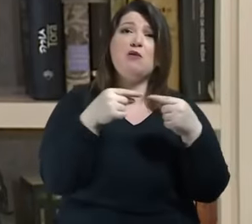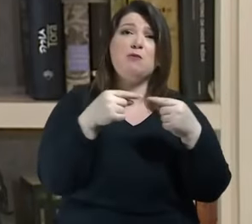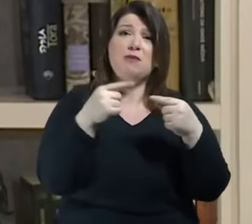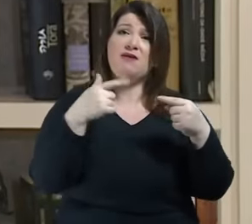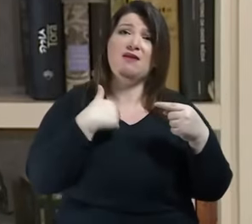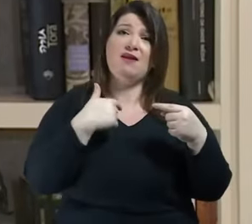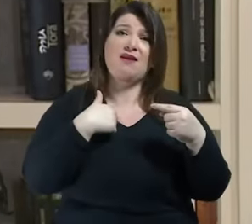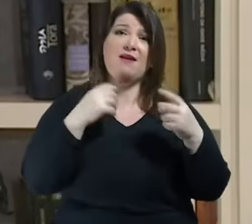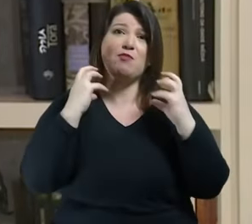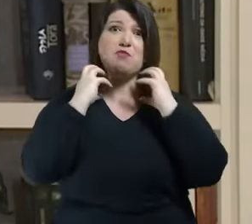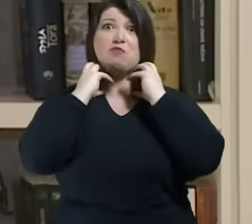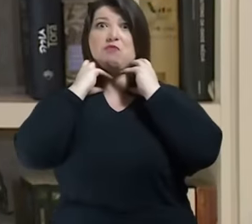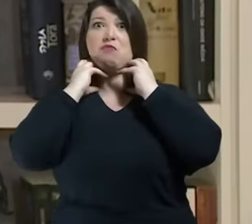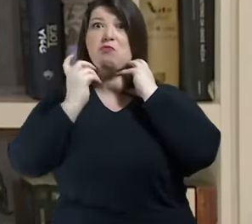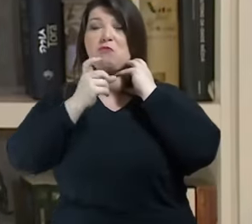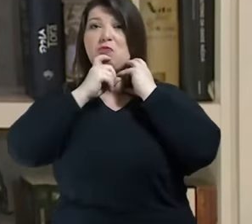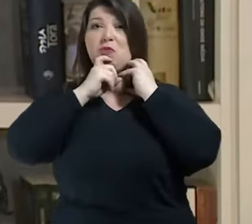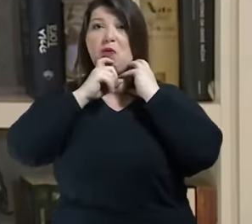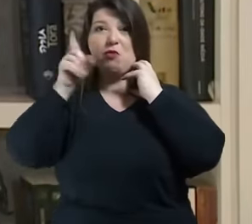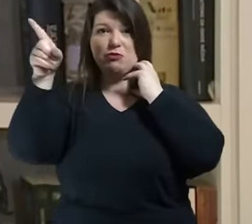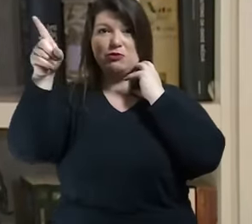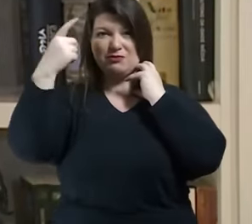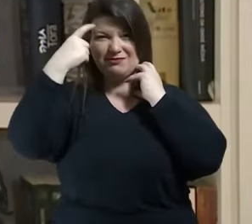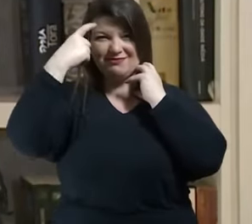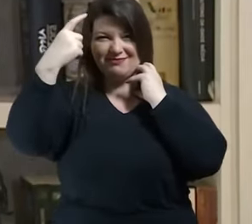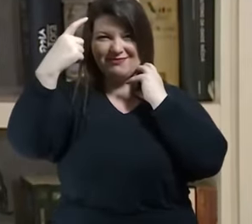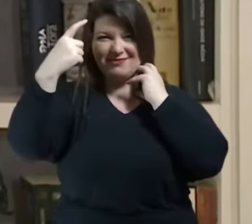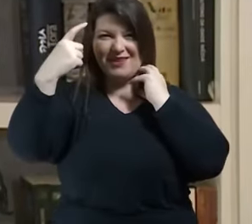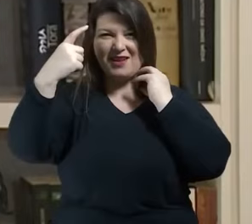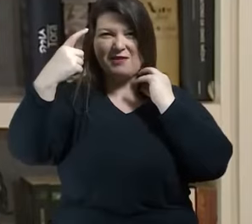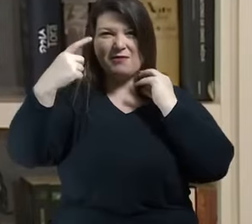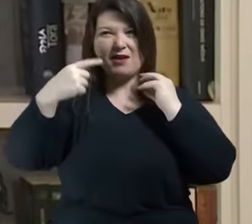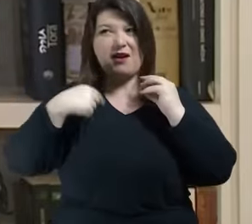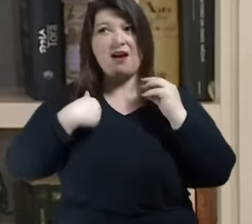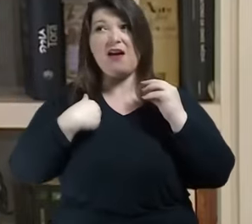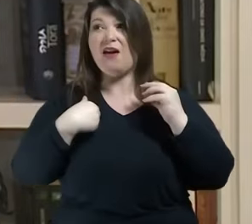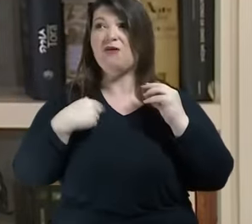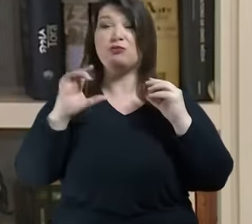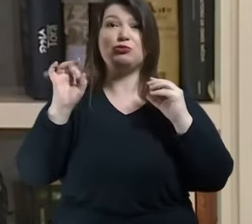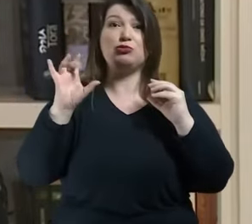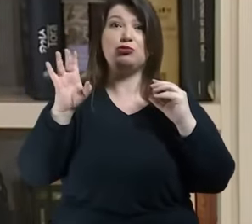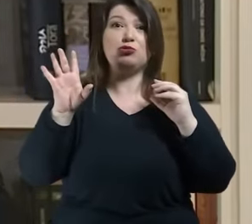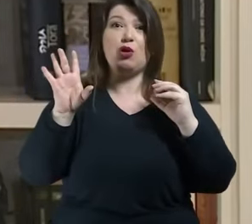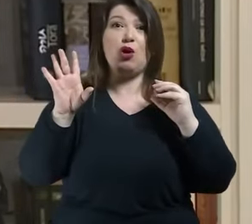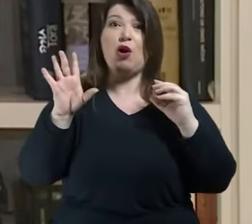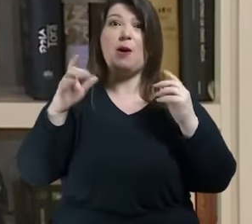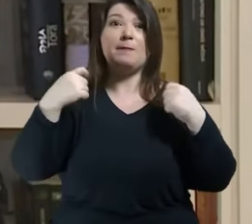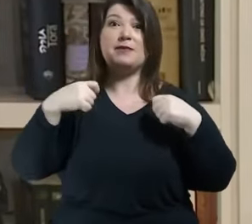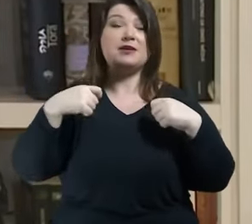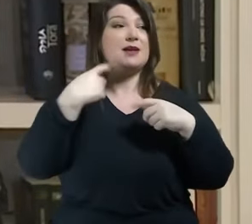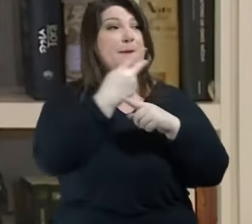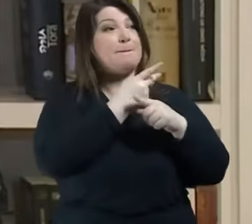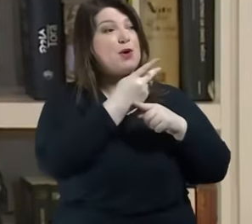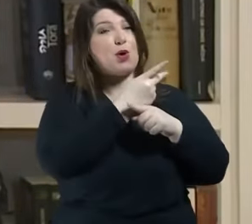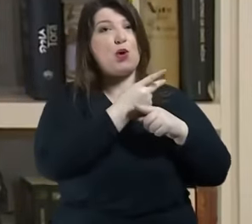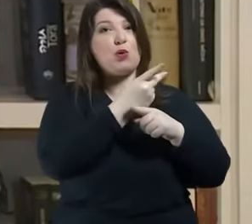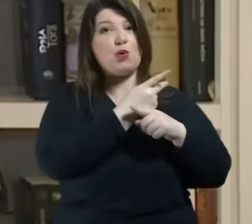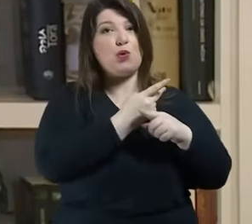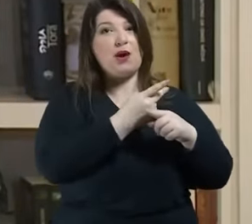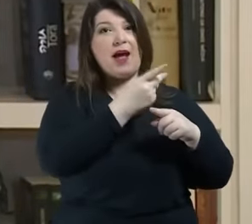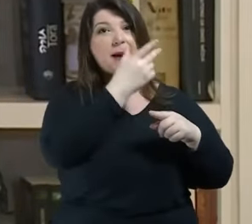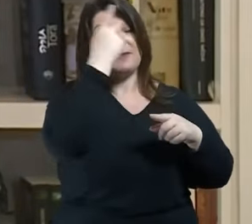ativado eletricamente e que não tem o que fazer a não ser procurar o seu criador em um jogo mutuamente